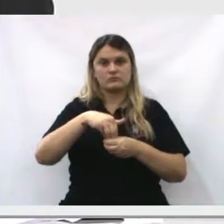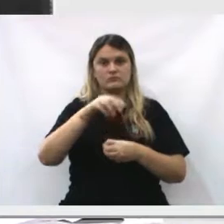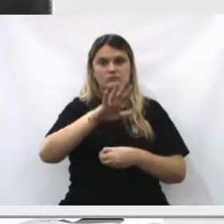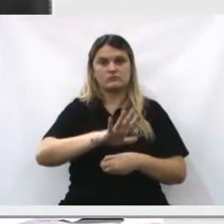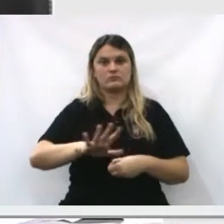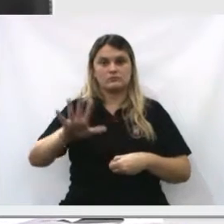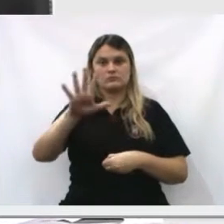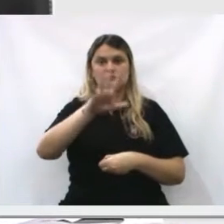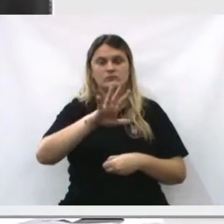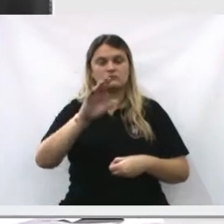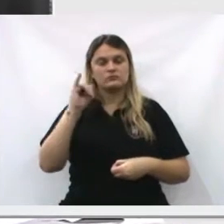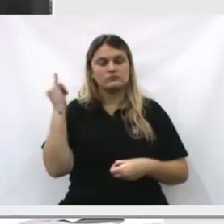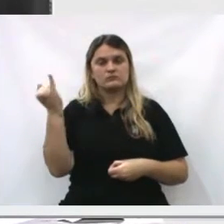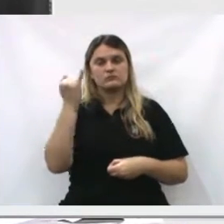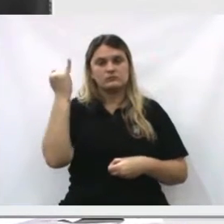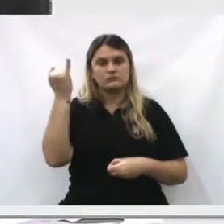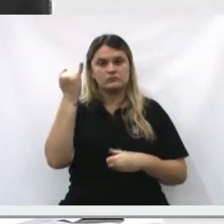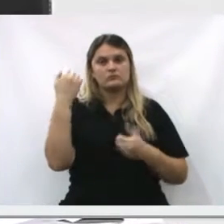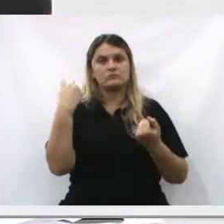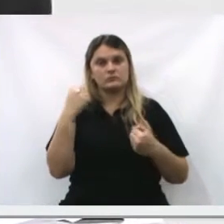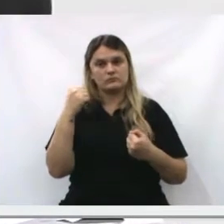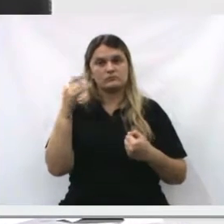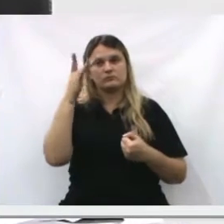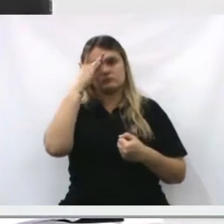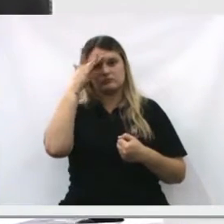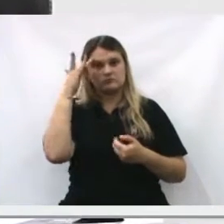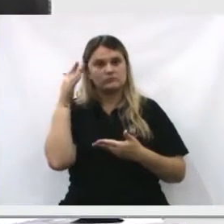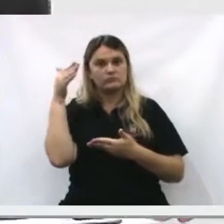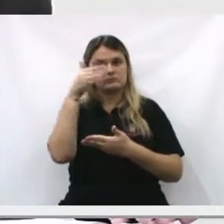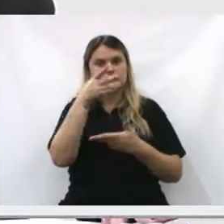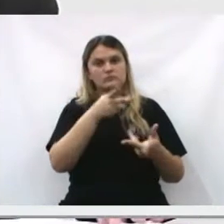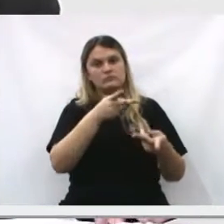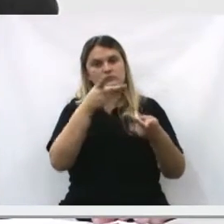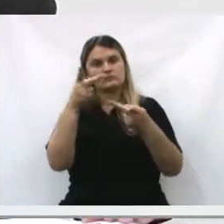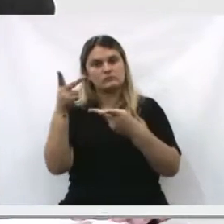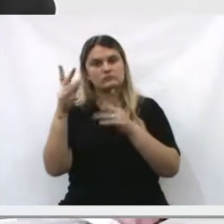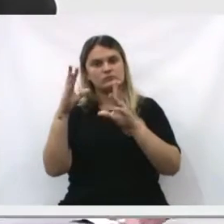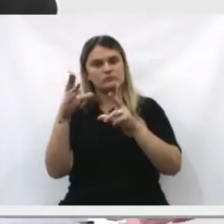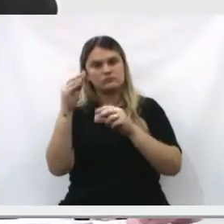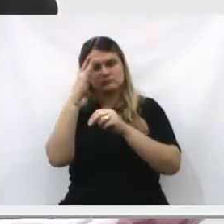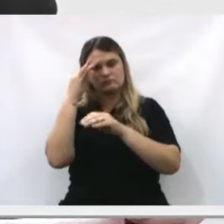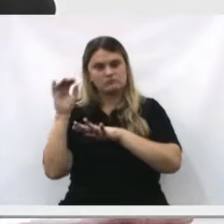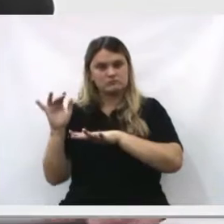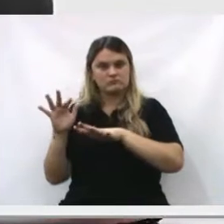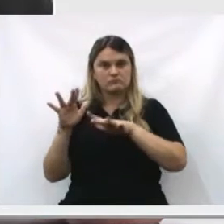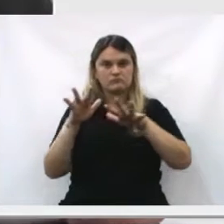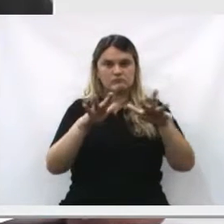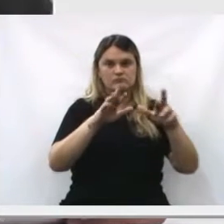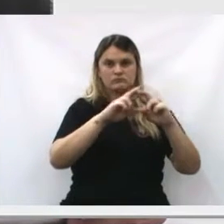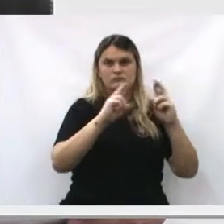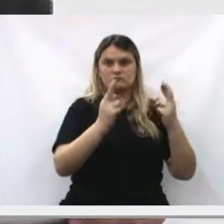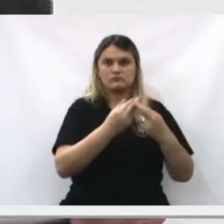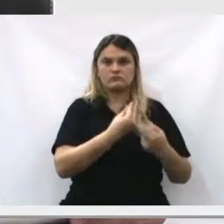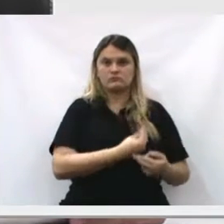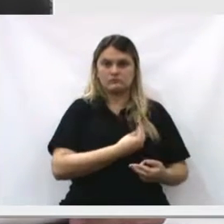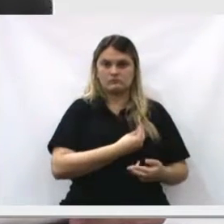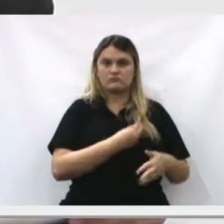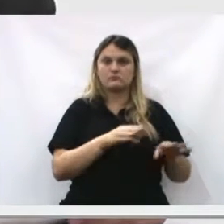Vitória e região é de muita importância, mesmo que nós estejamos lá, convidado a todo o público presente para se fazer